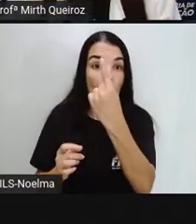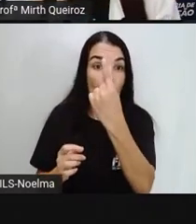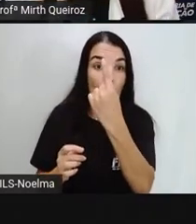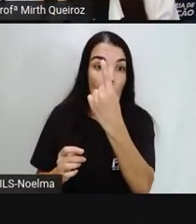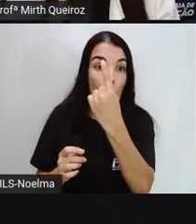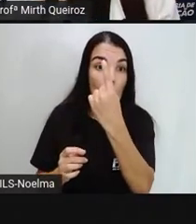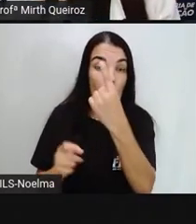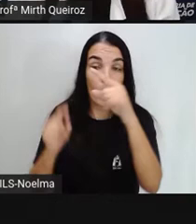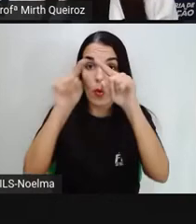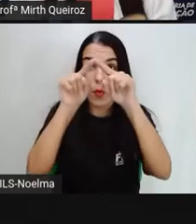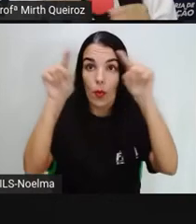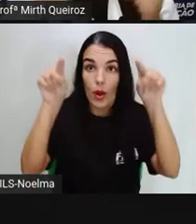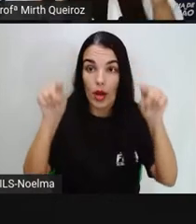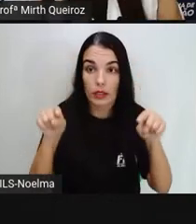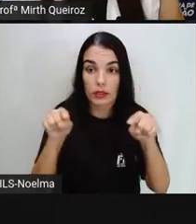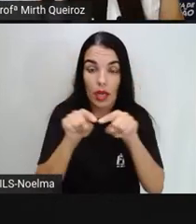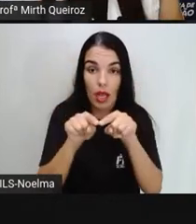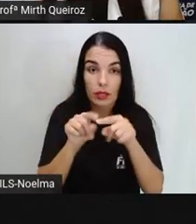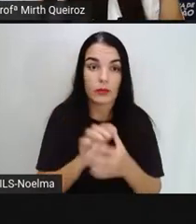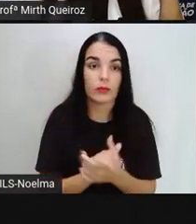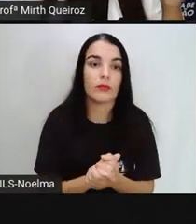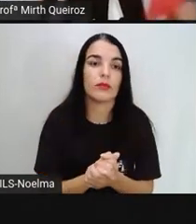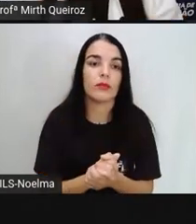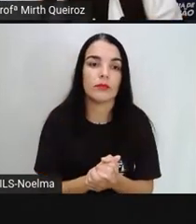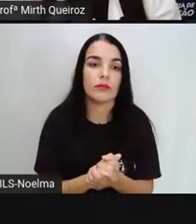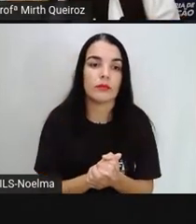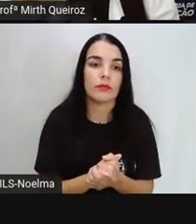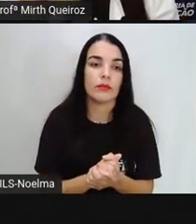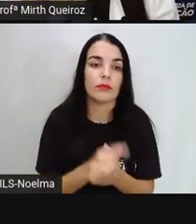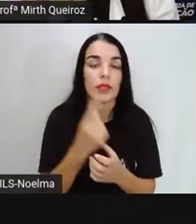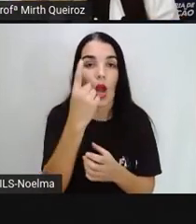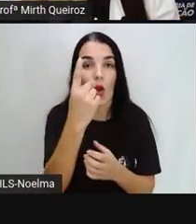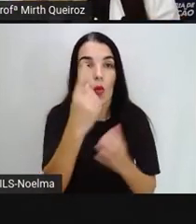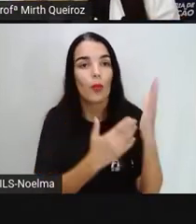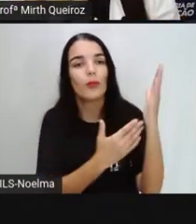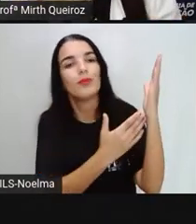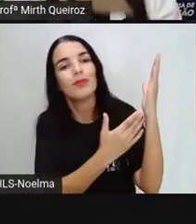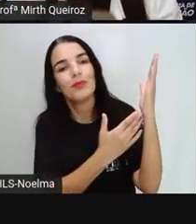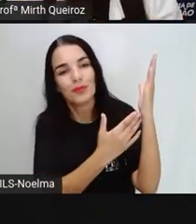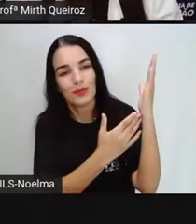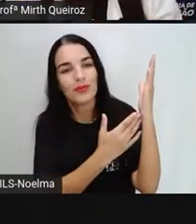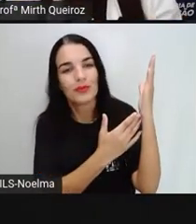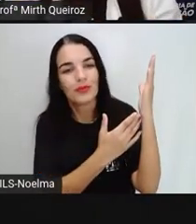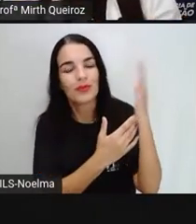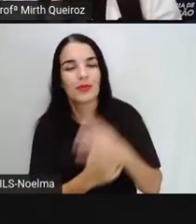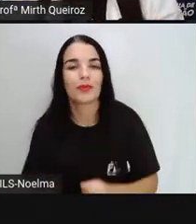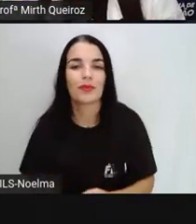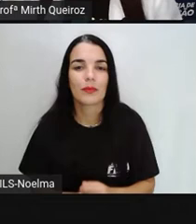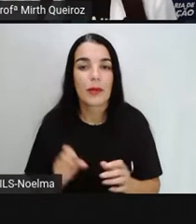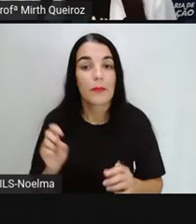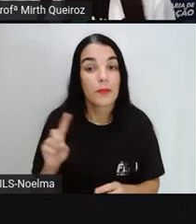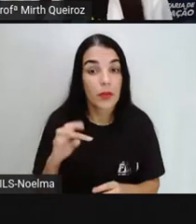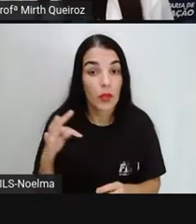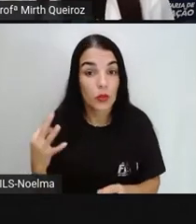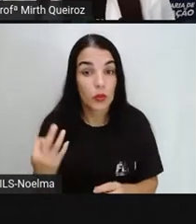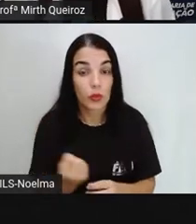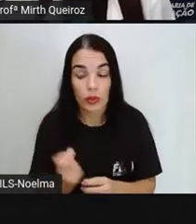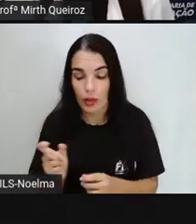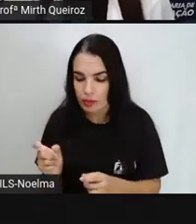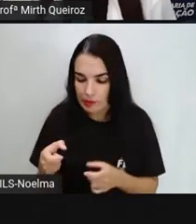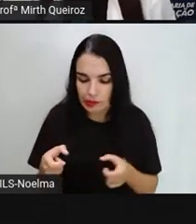E um quadrado. E um paralelogramo. Essas são as peças de